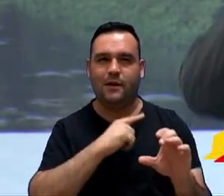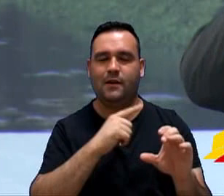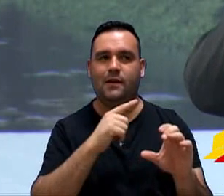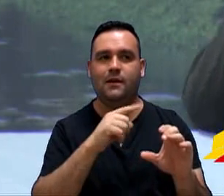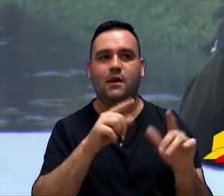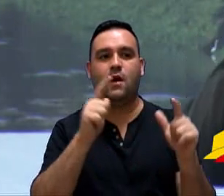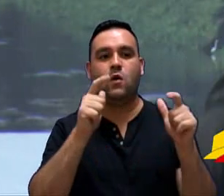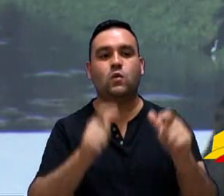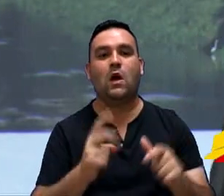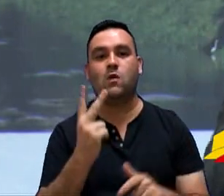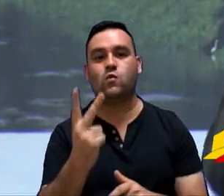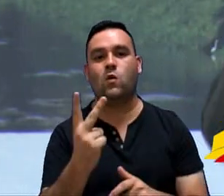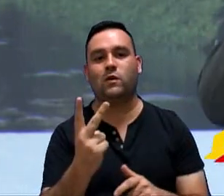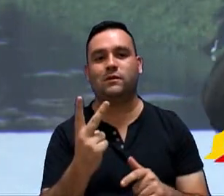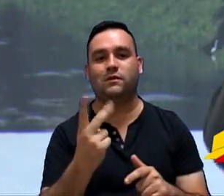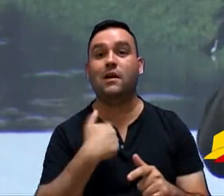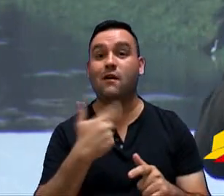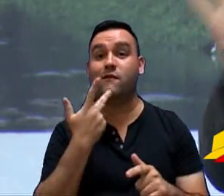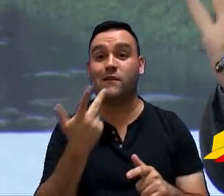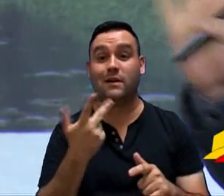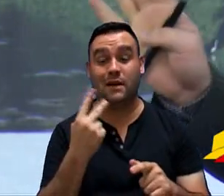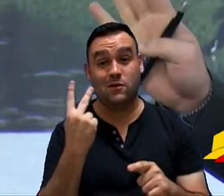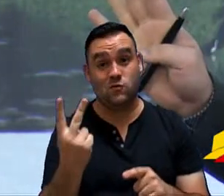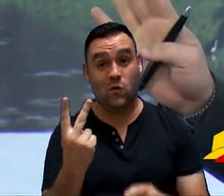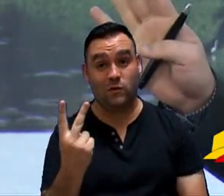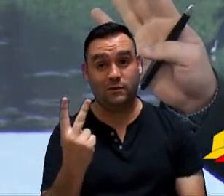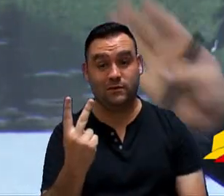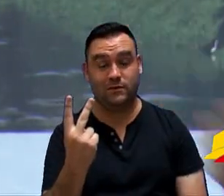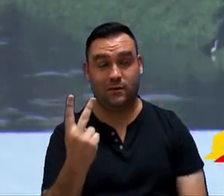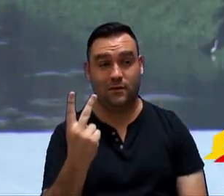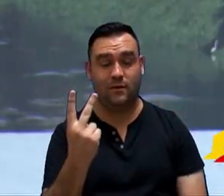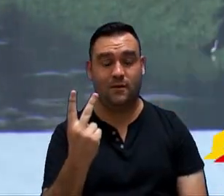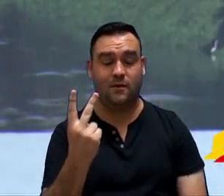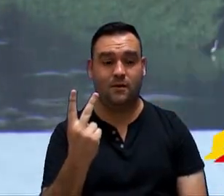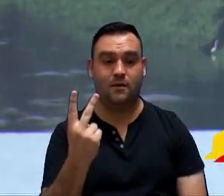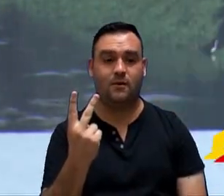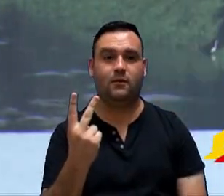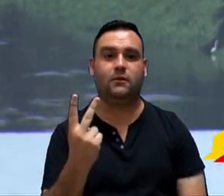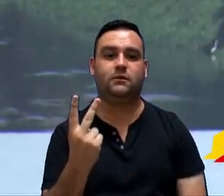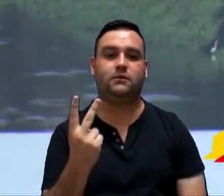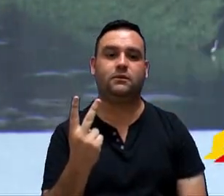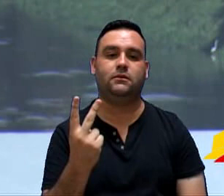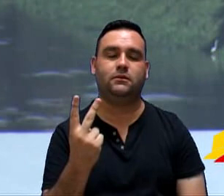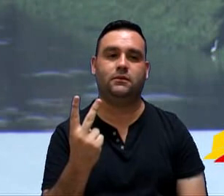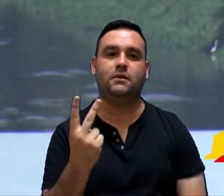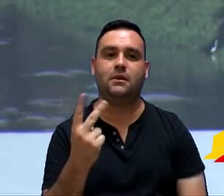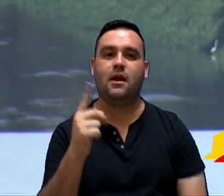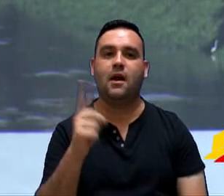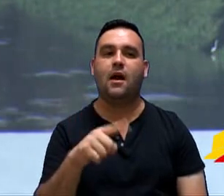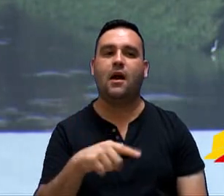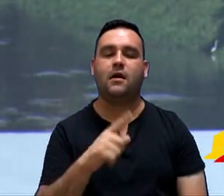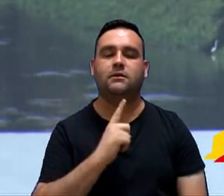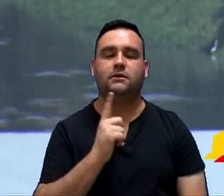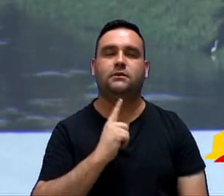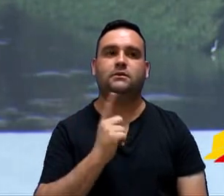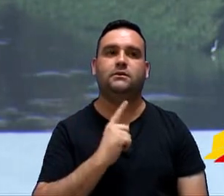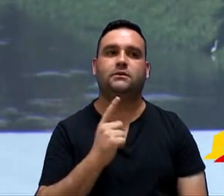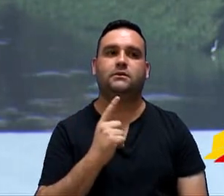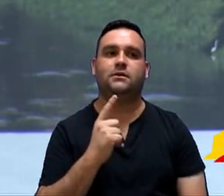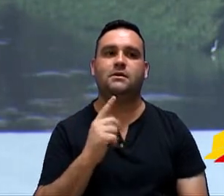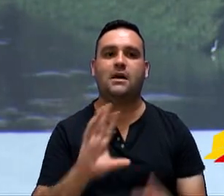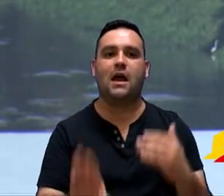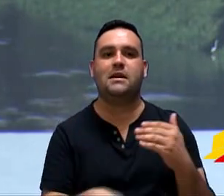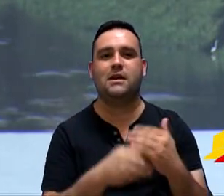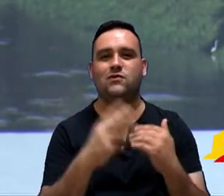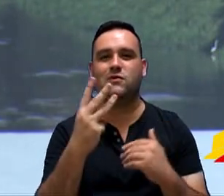dois condomínios residenciais. Aqui ele está deixando que são só dois condomínios residenciais. Em que pés nós temos mais do que um